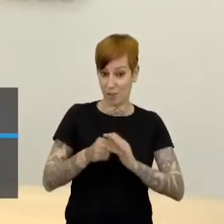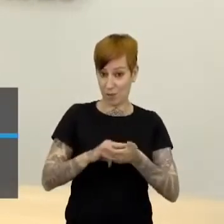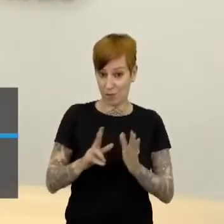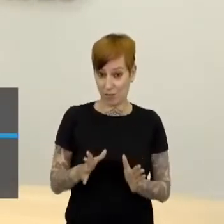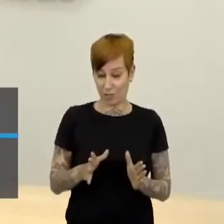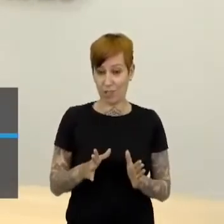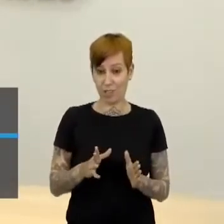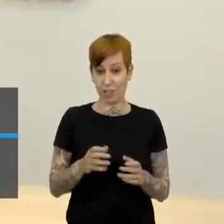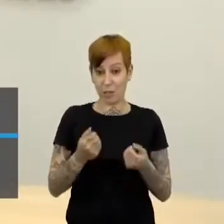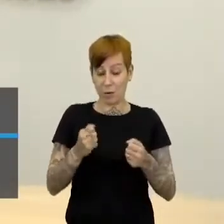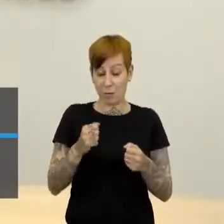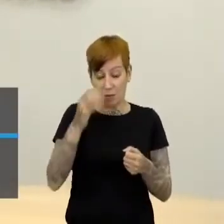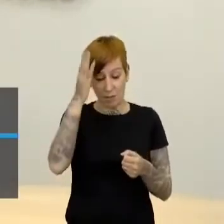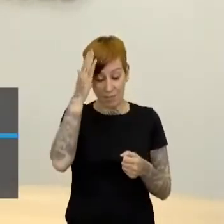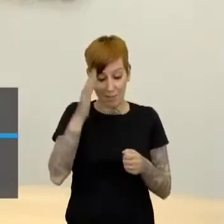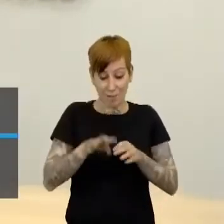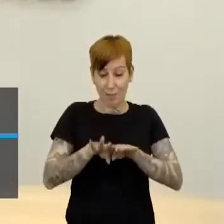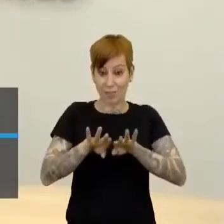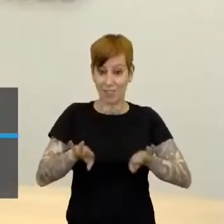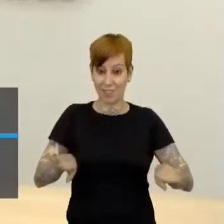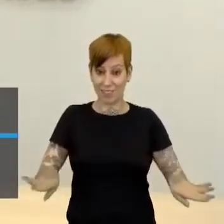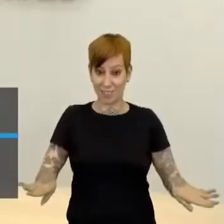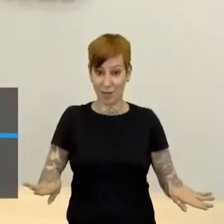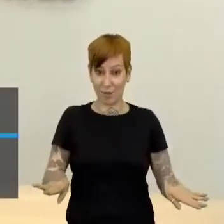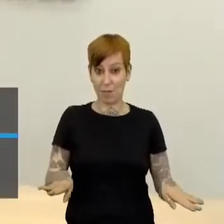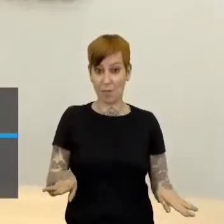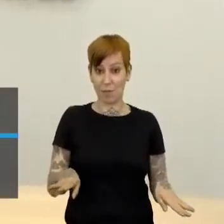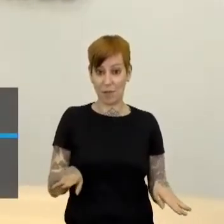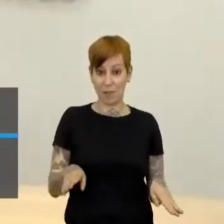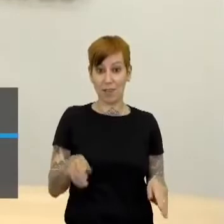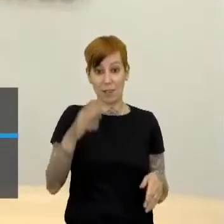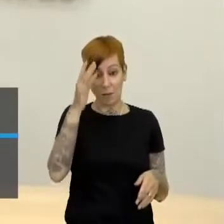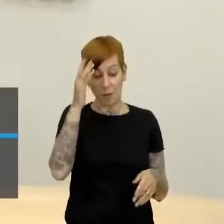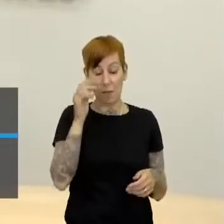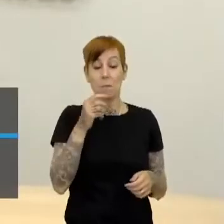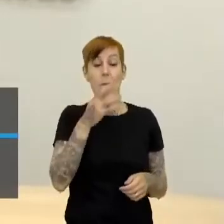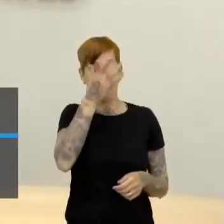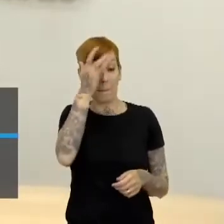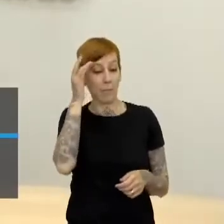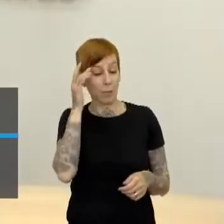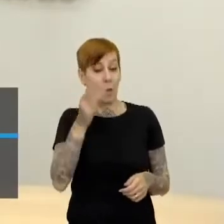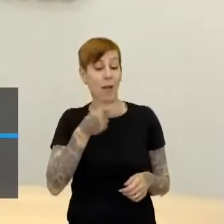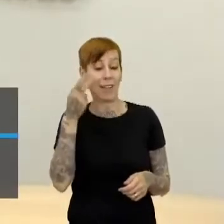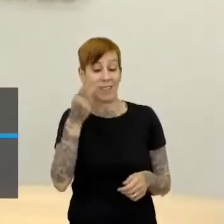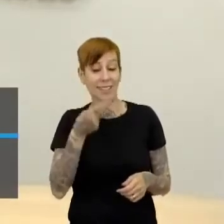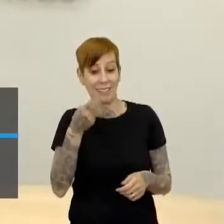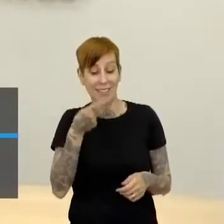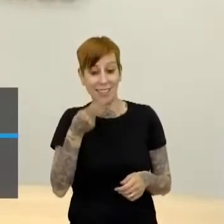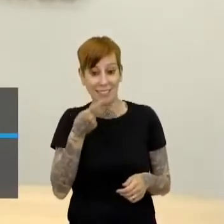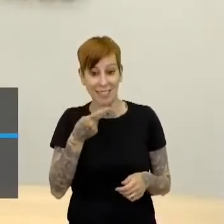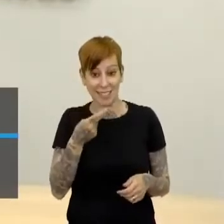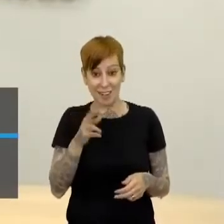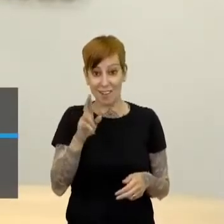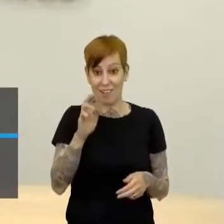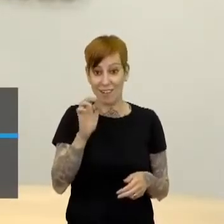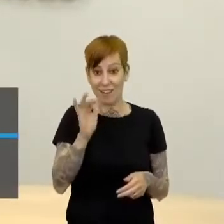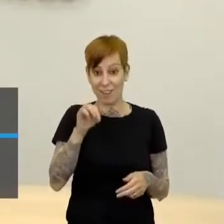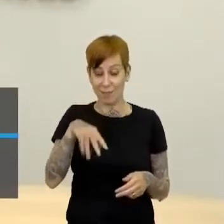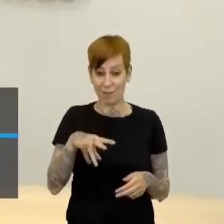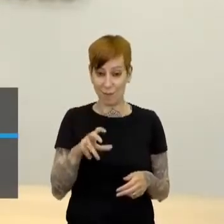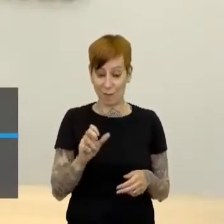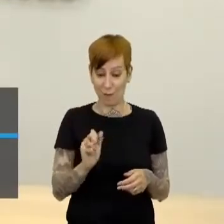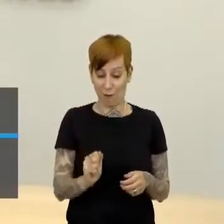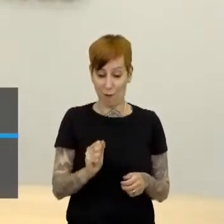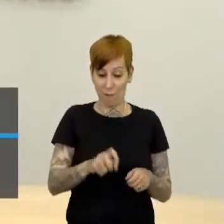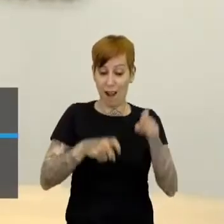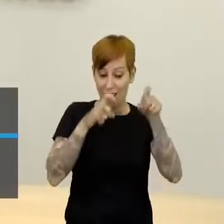uma questão aqui que a gente precisa corrigir, professora Janaína. Quem chama isso de comunismo está completamente desinformado de teoria